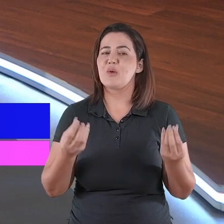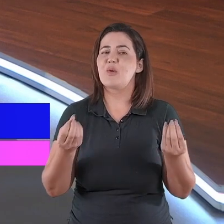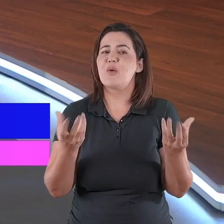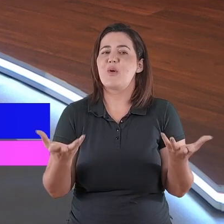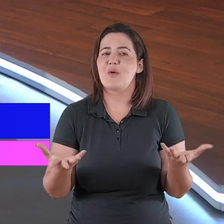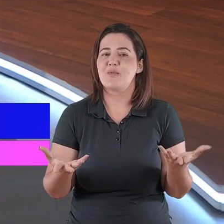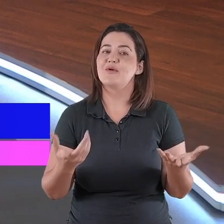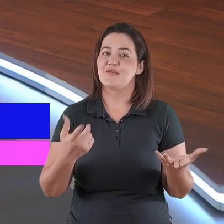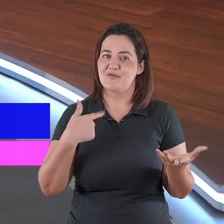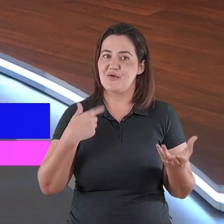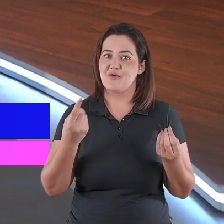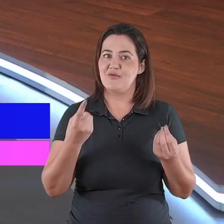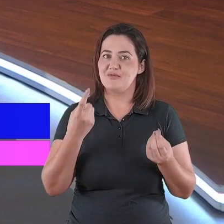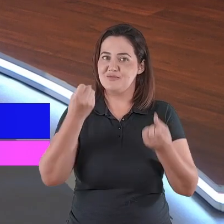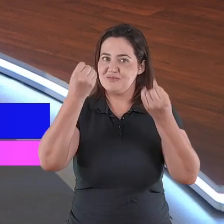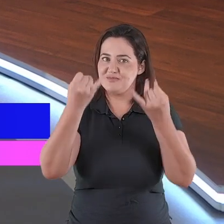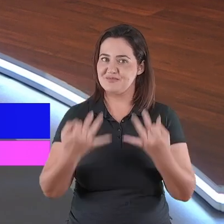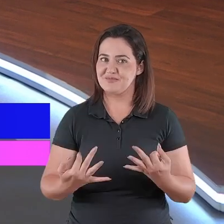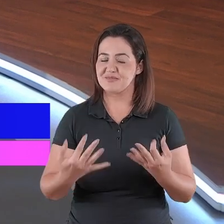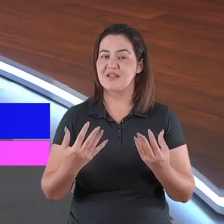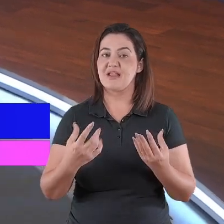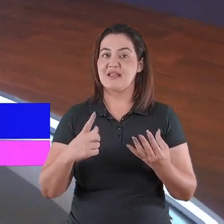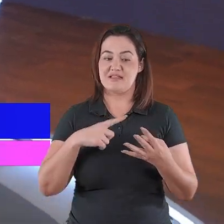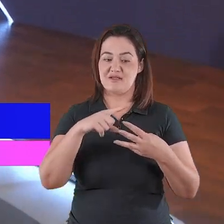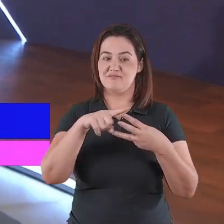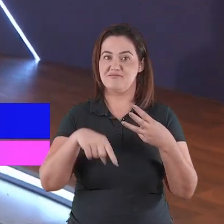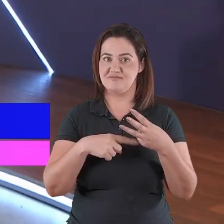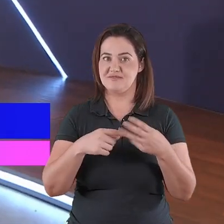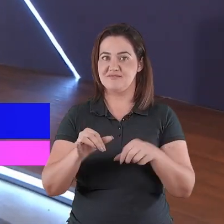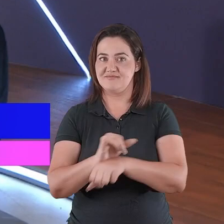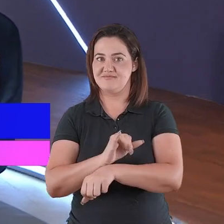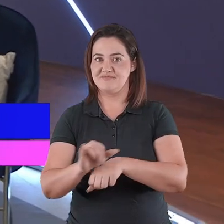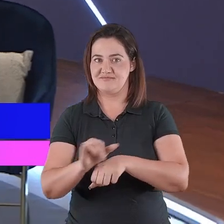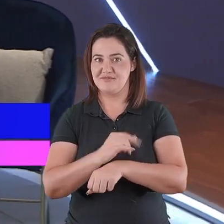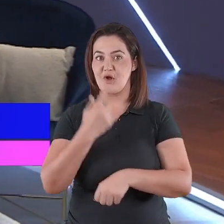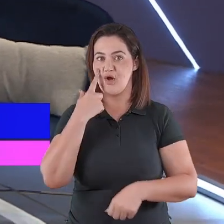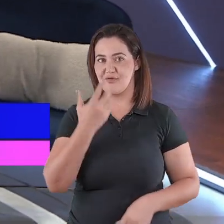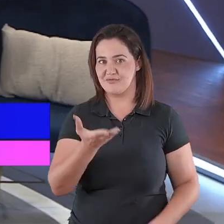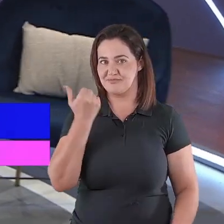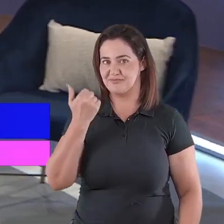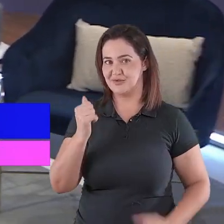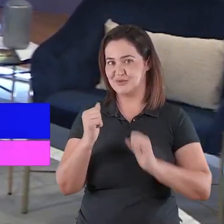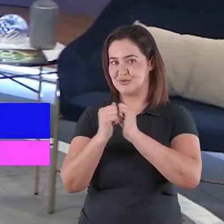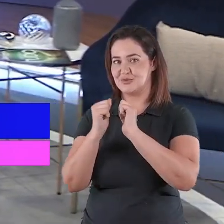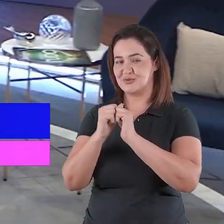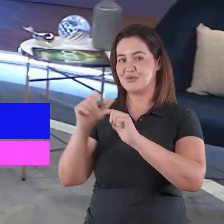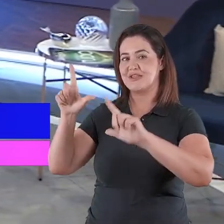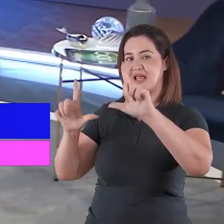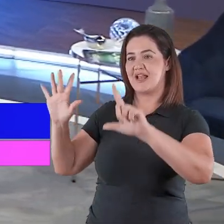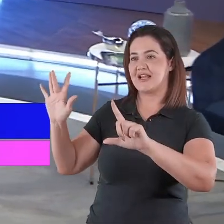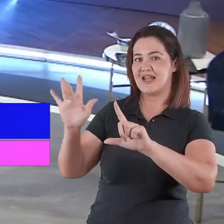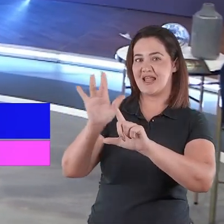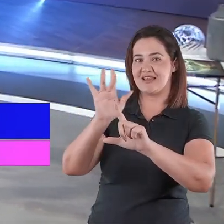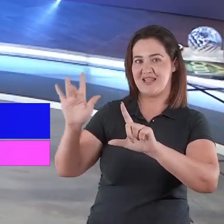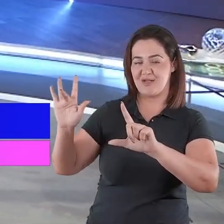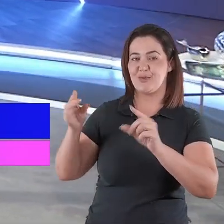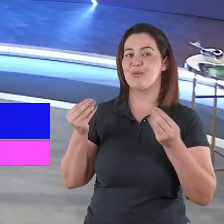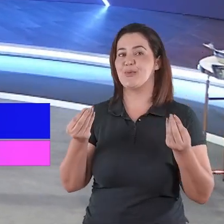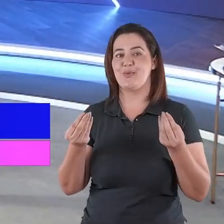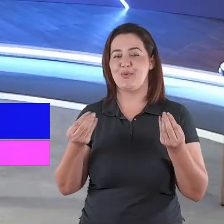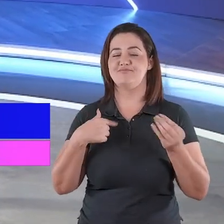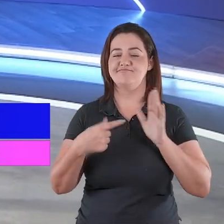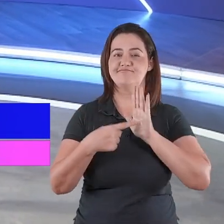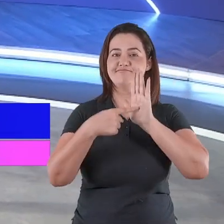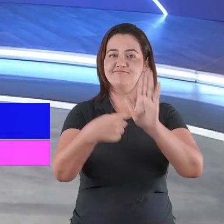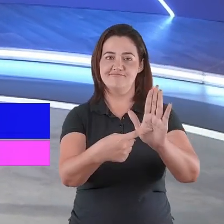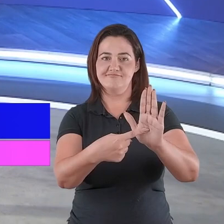faço para receber esse material? Eu vou te contar. Vamos comigo aqui? Vou até a nossa tela virtual. E aqui eu quero lhe